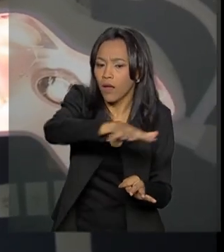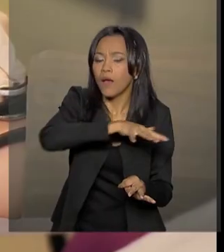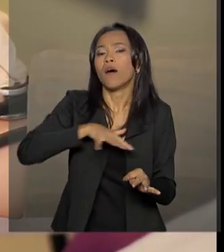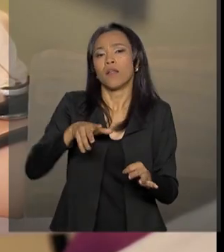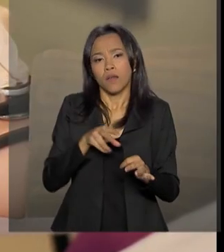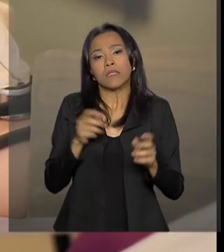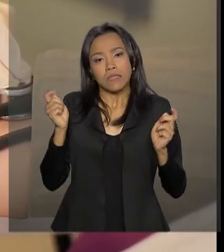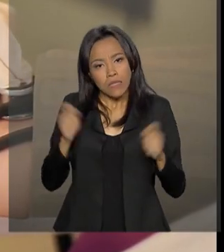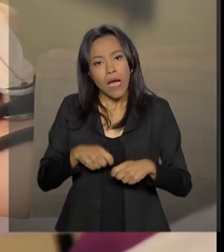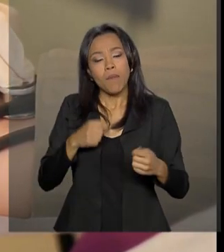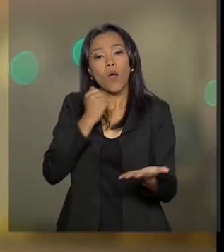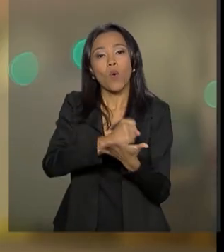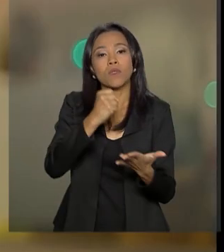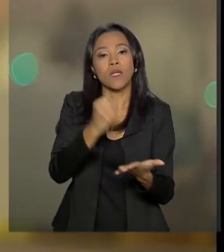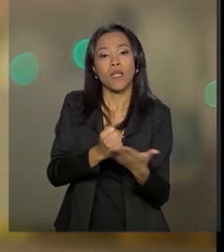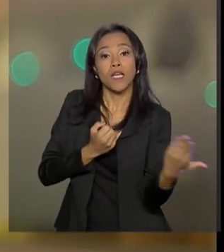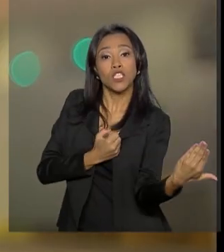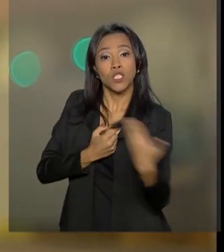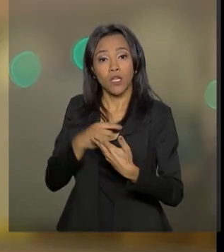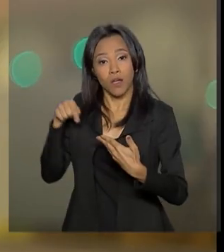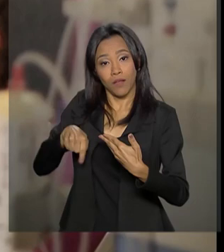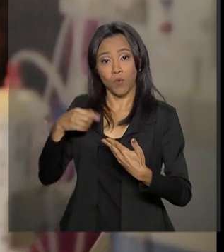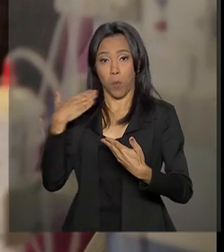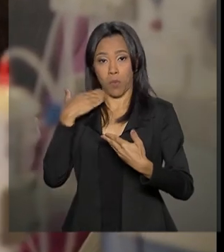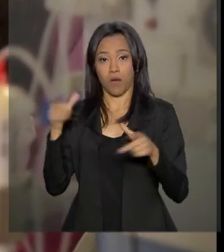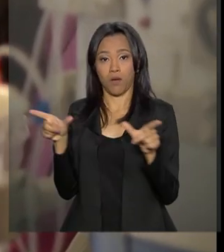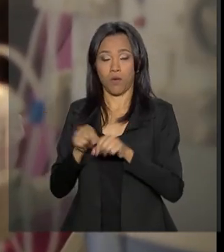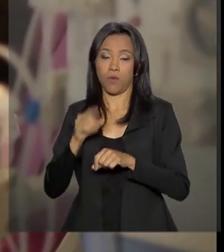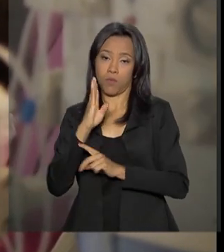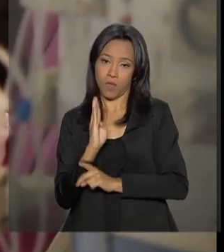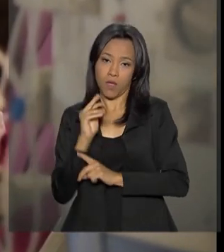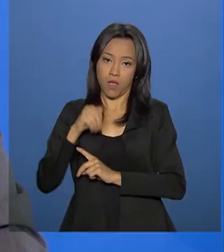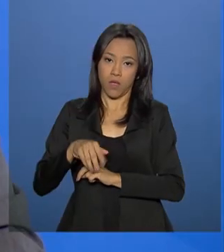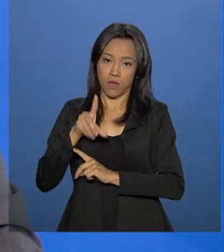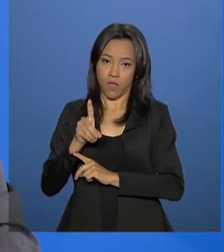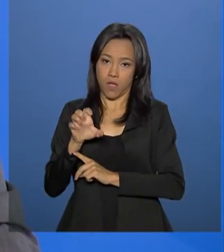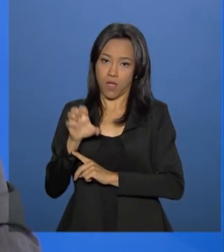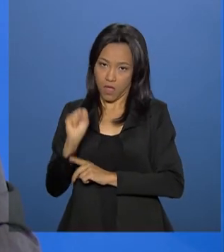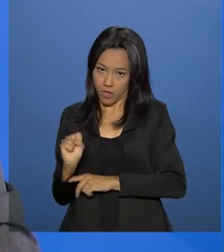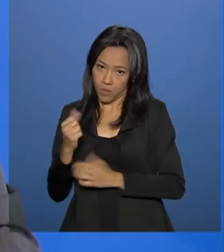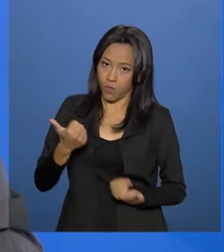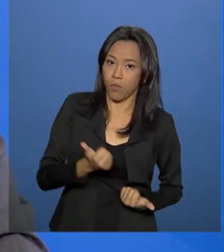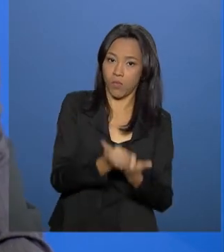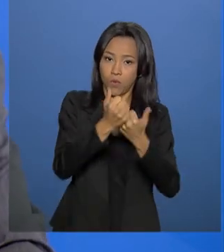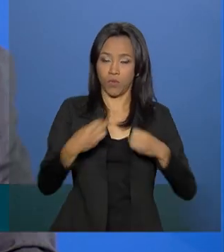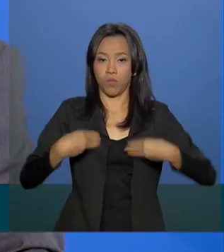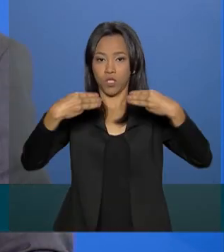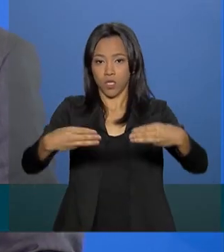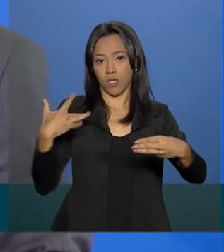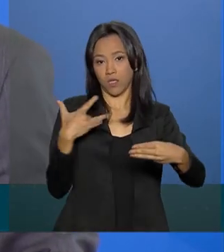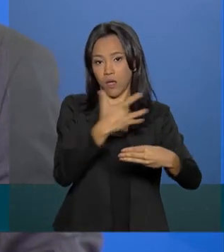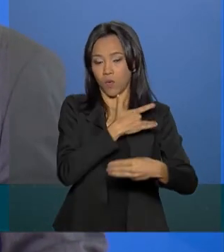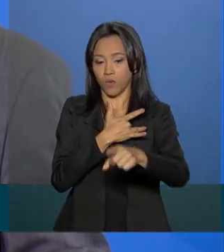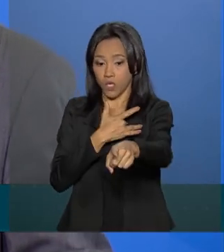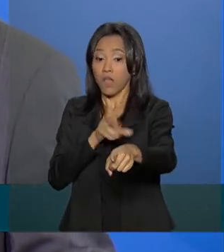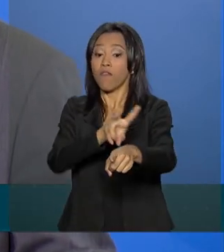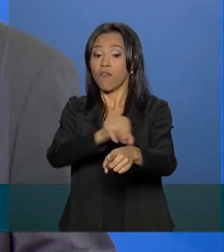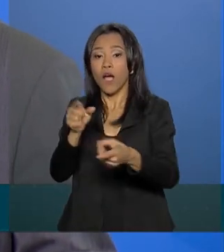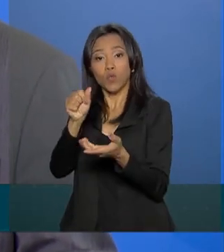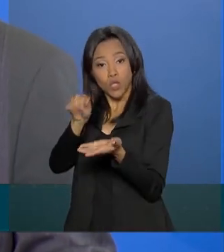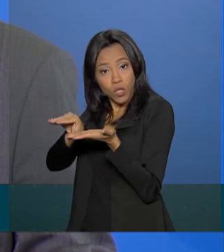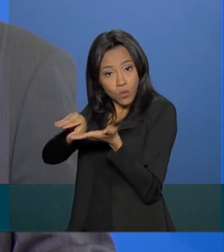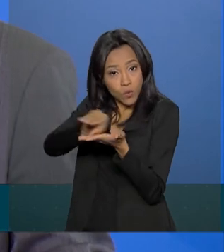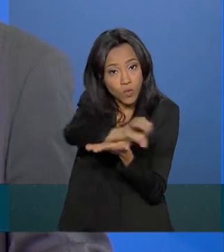diretamente com o BNDES, com garantia do Ministério da Saúde. Nós repassaremos, na data certa,